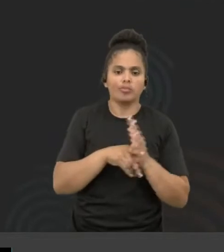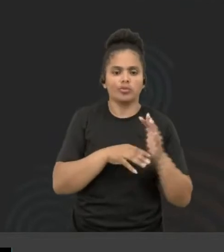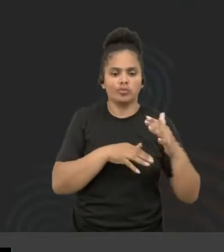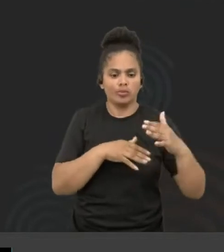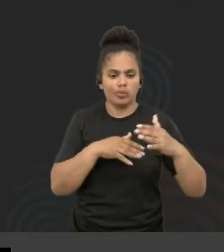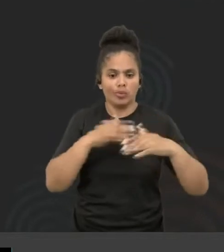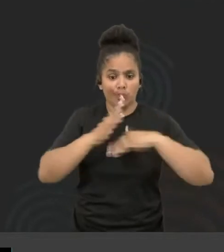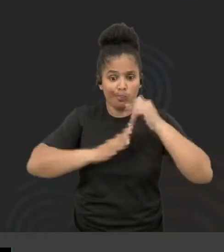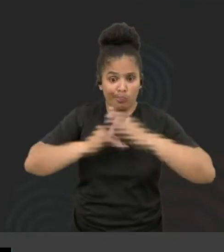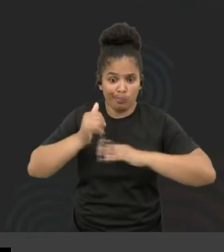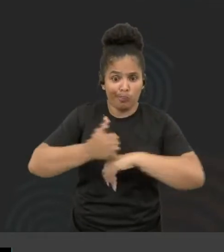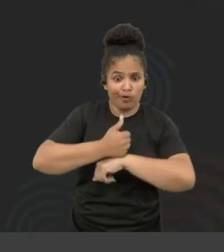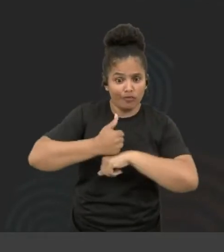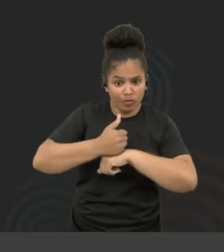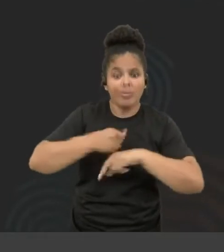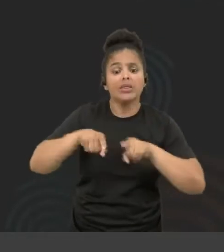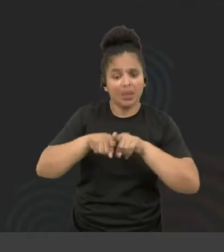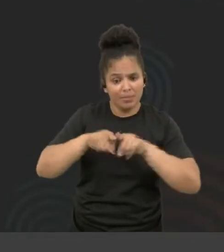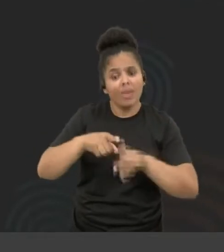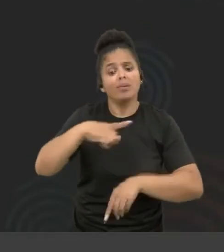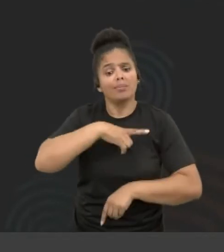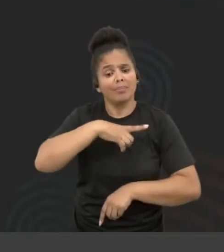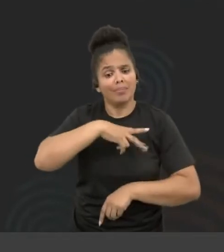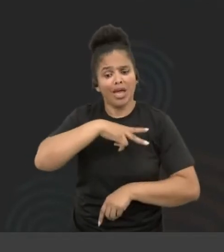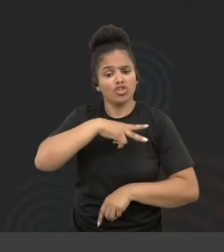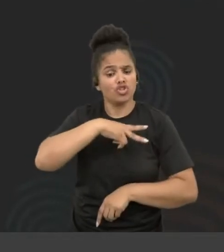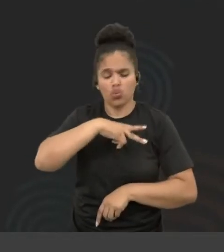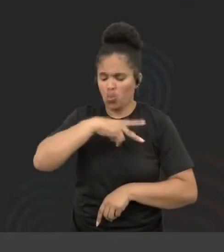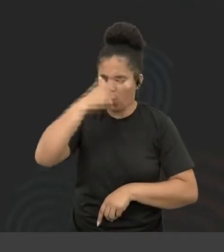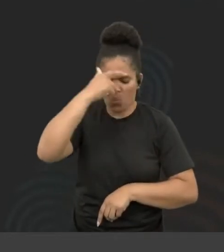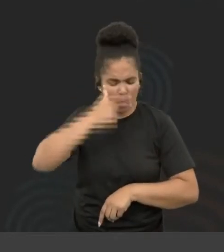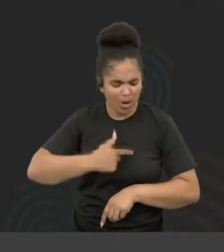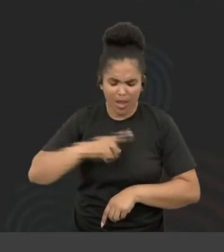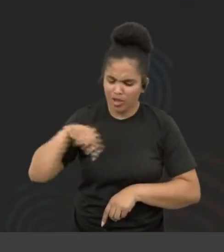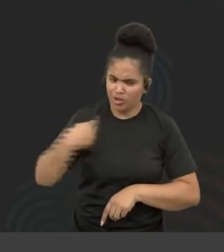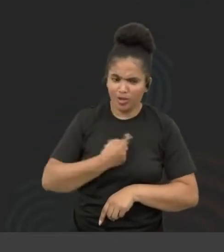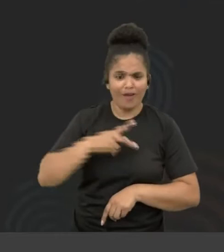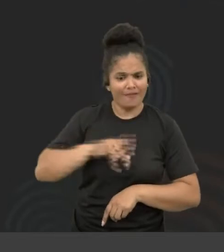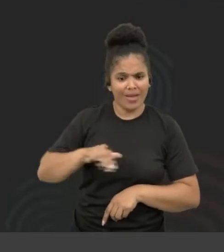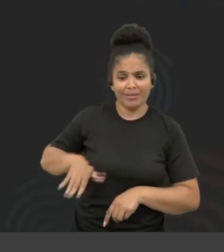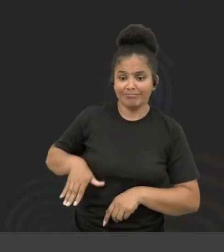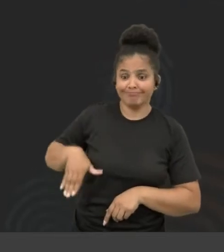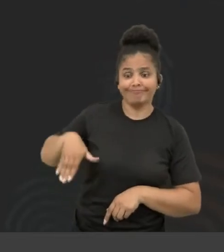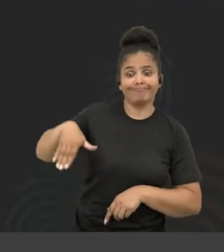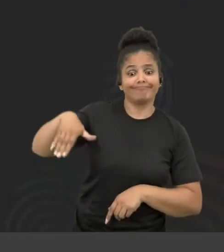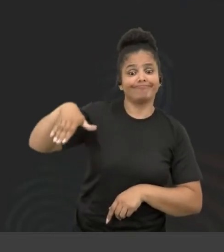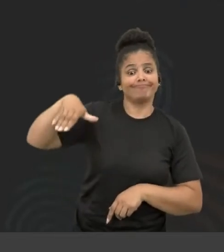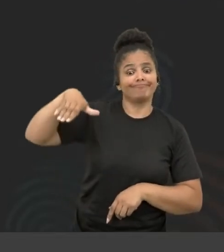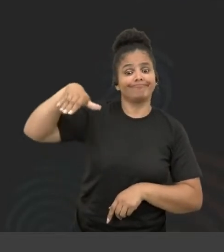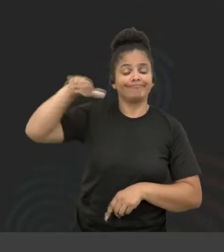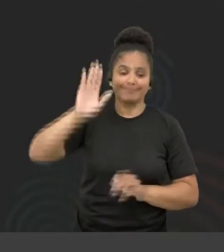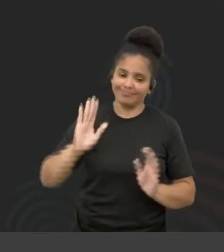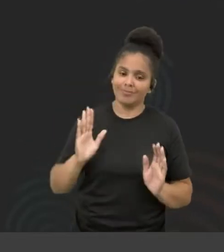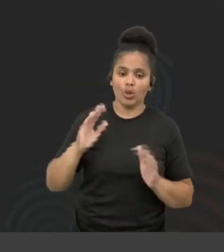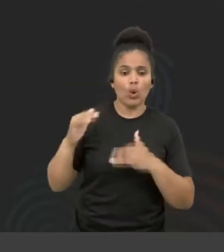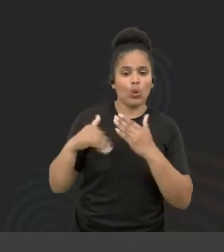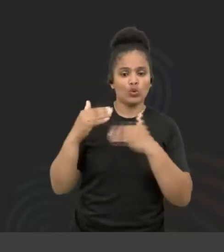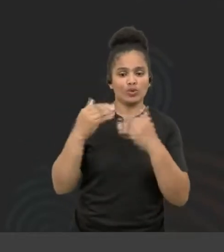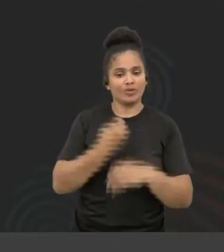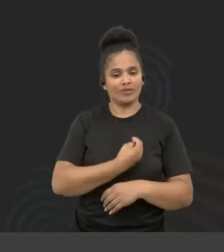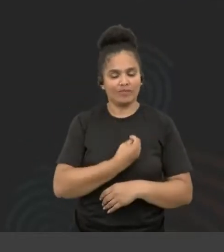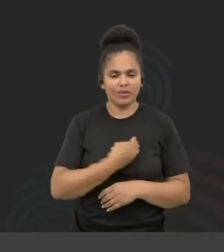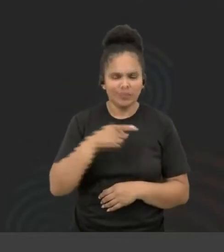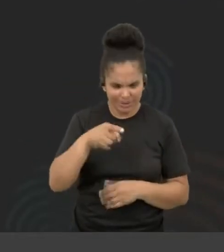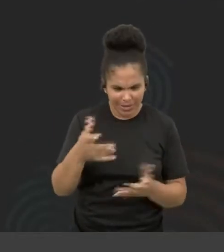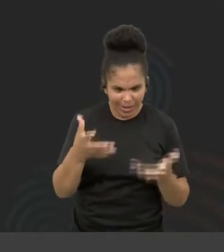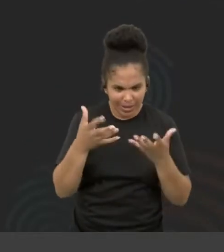como também na jornada de pessoas, né? De construção. A gente vai crescendo, virando adulto, né? Se construindo como pessoa. E aí, você quer começar, Ana?